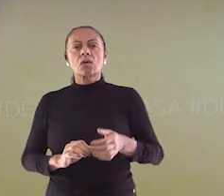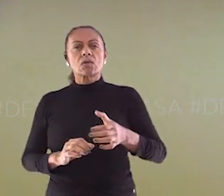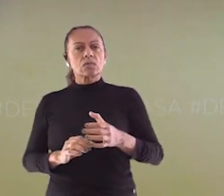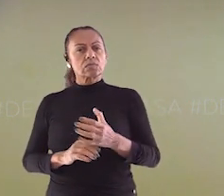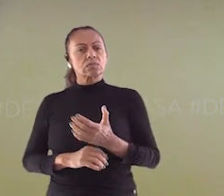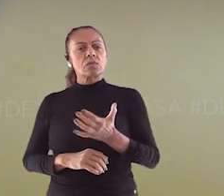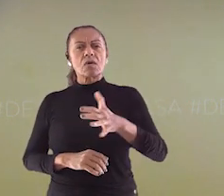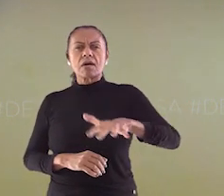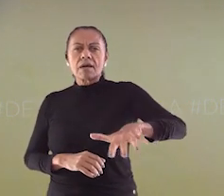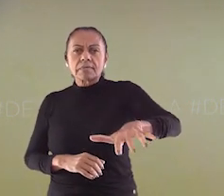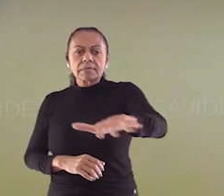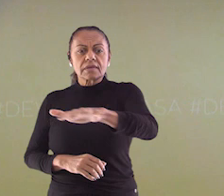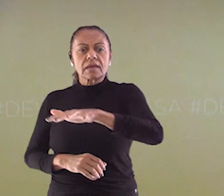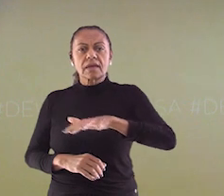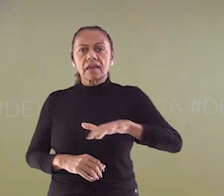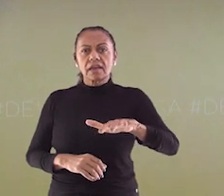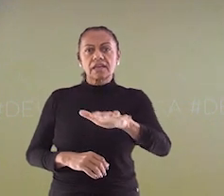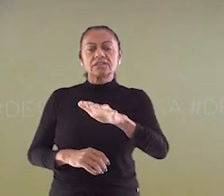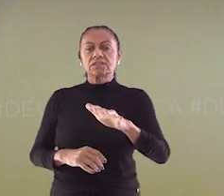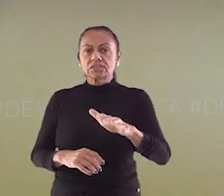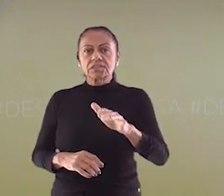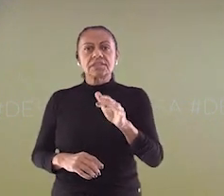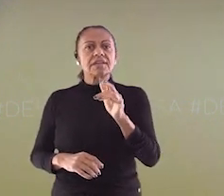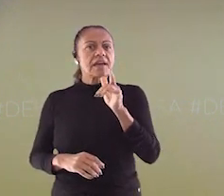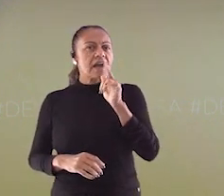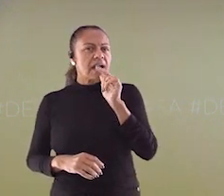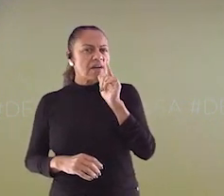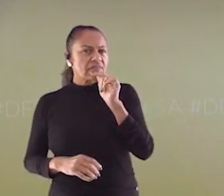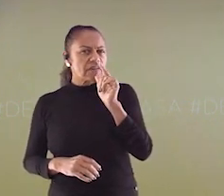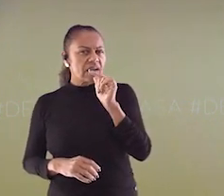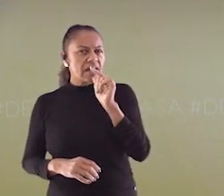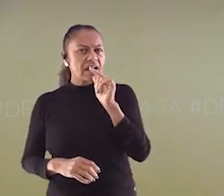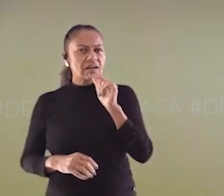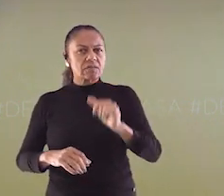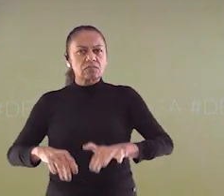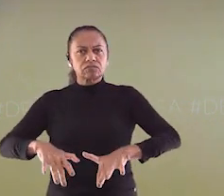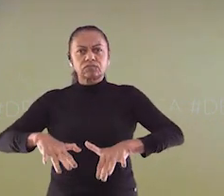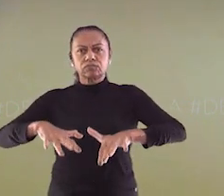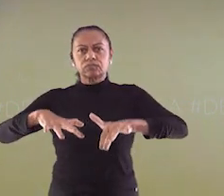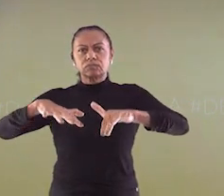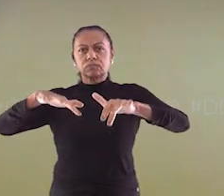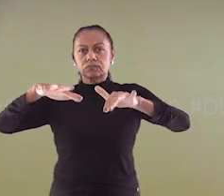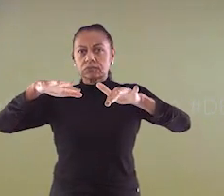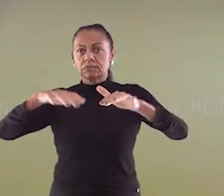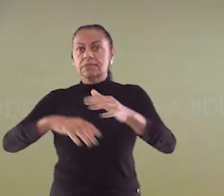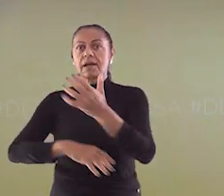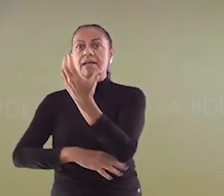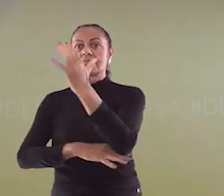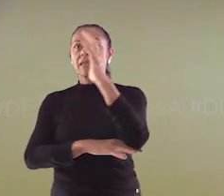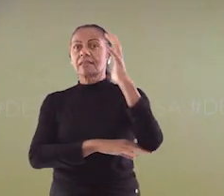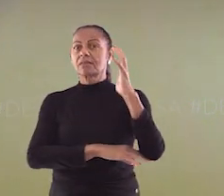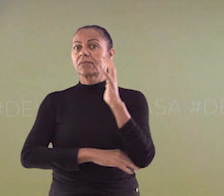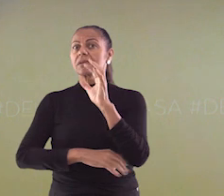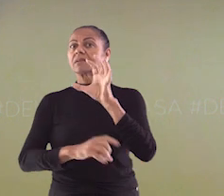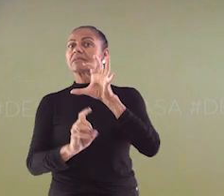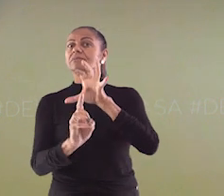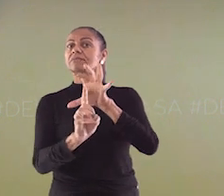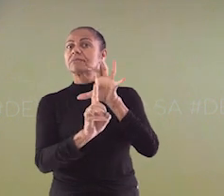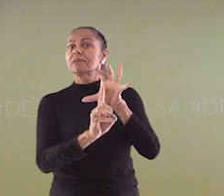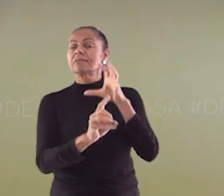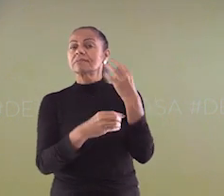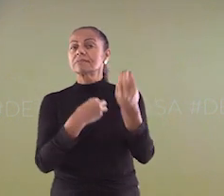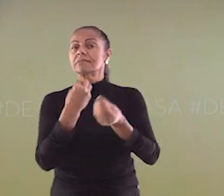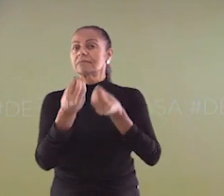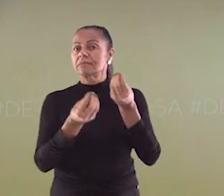quais impactos os fenômenos das enchentes causam ao meio ambiente? Pensem um pouquinho sobre o